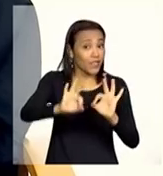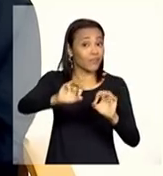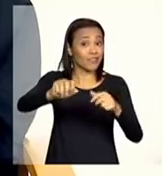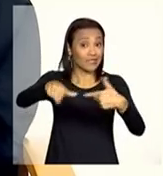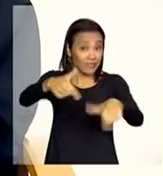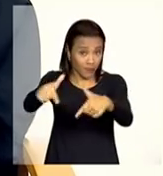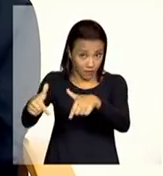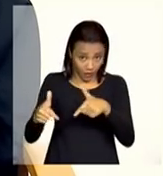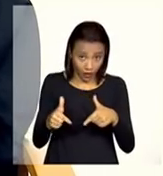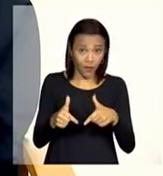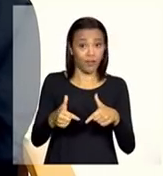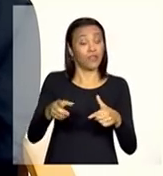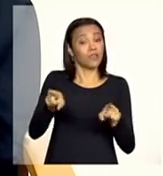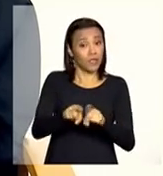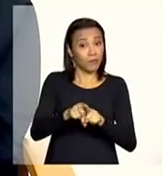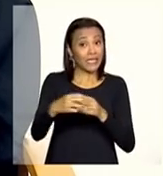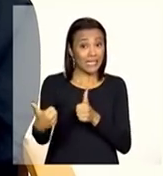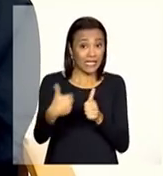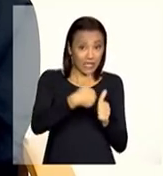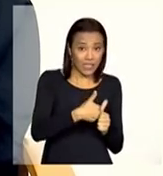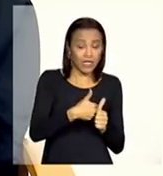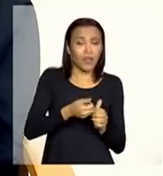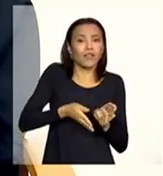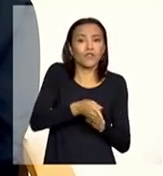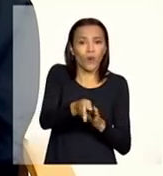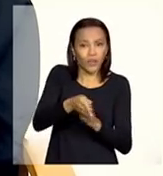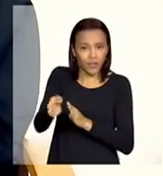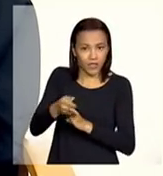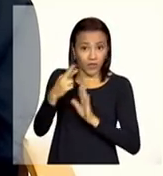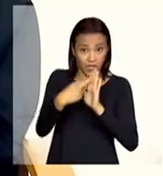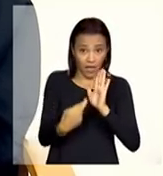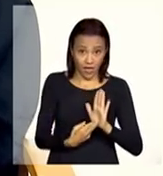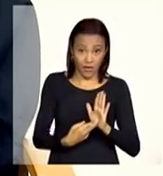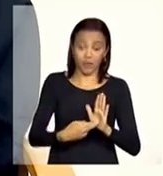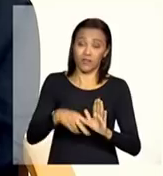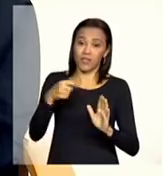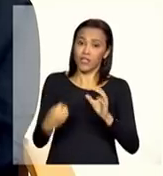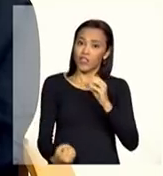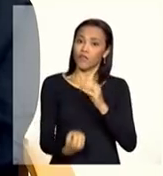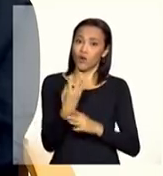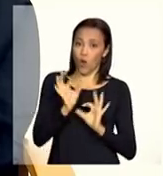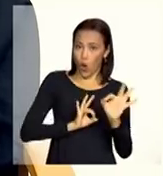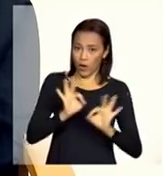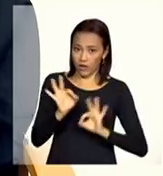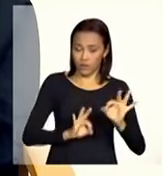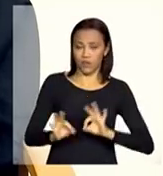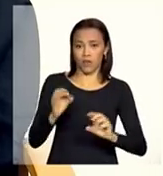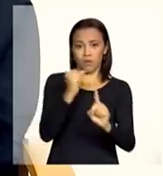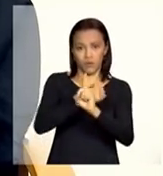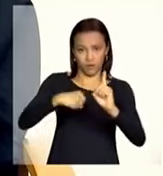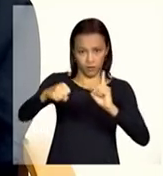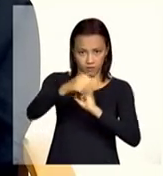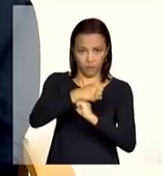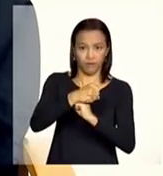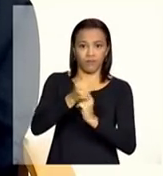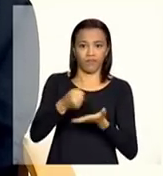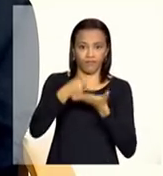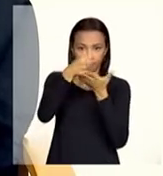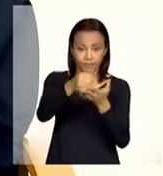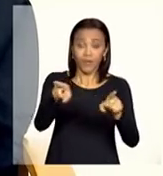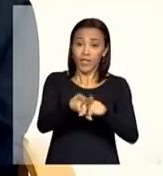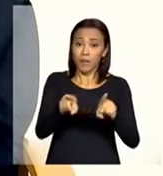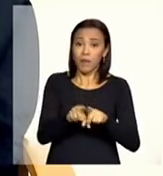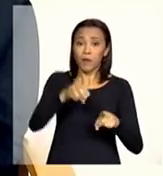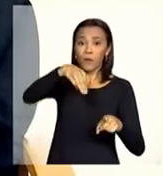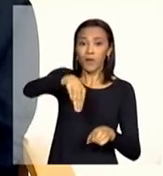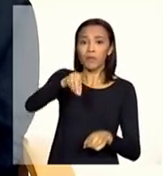orientações que foram aprovadas pelo Conselho Nacional de Assistência Social eles poderão aderir a esse cofinanciamento federal o MDS